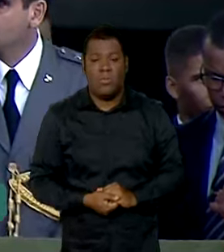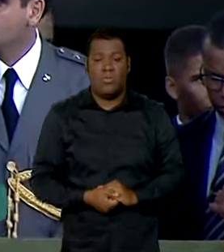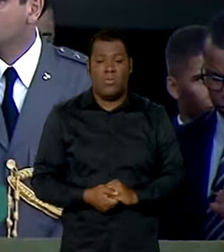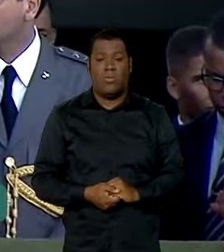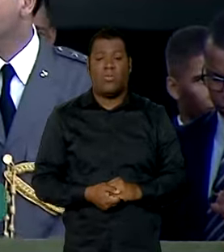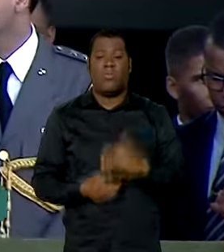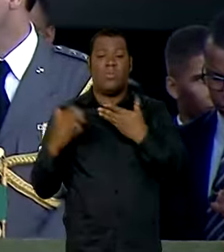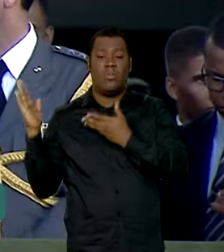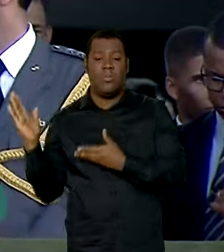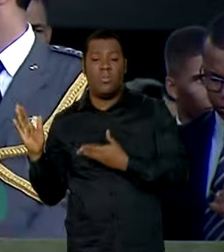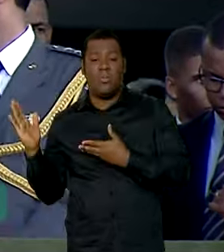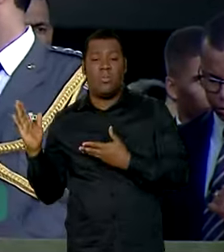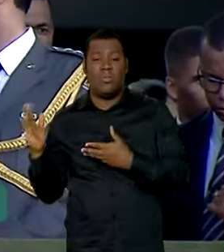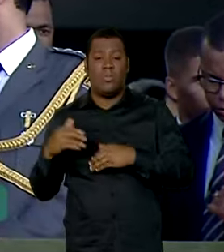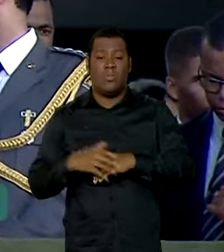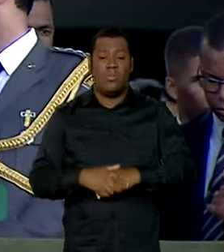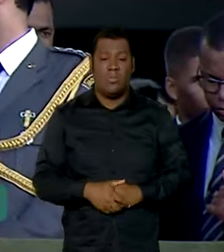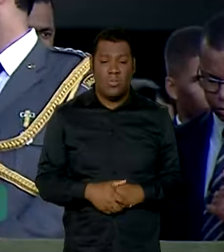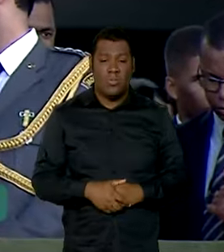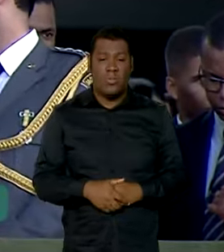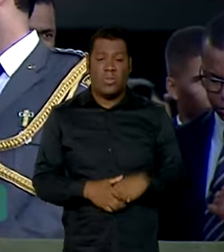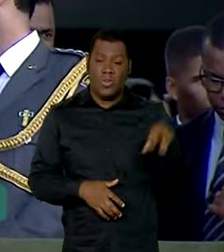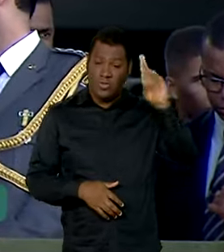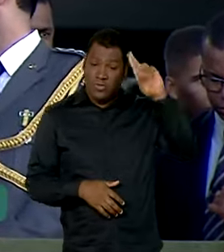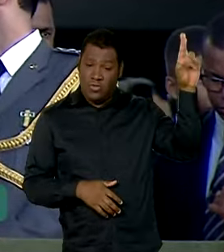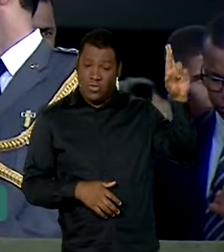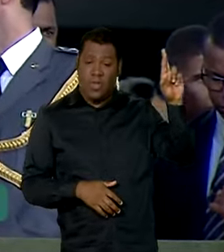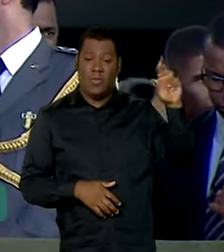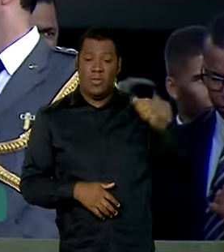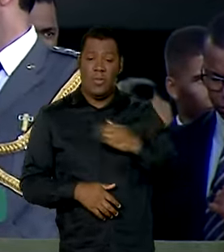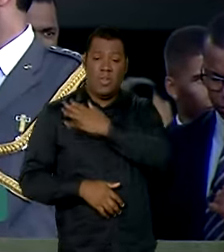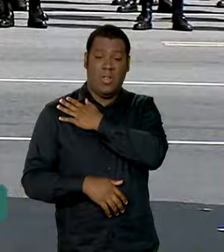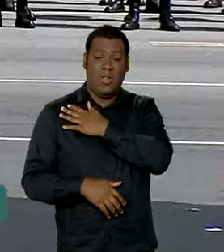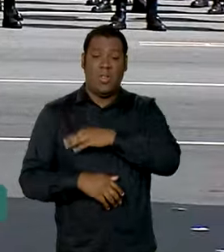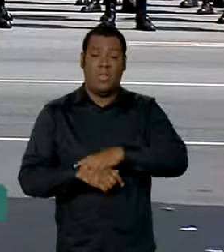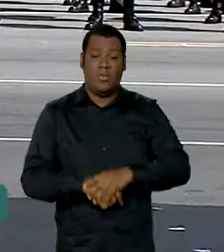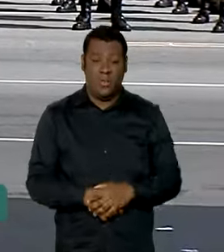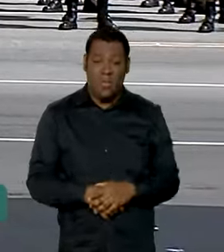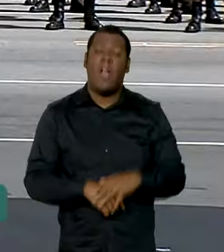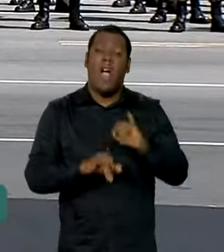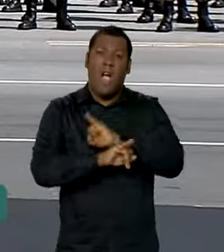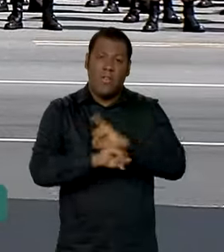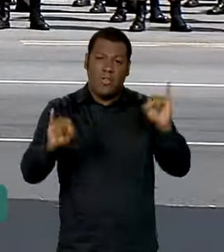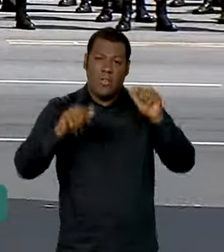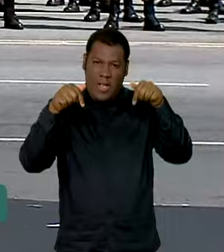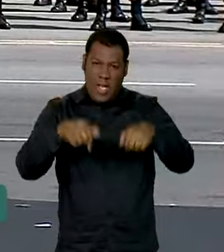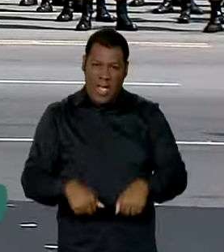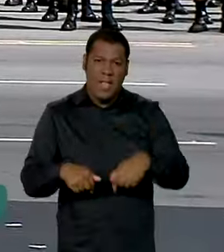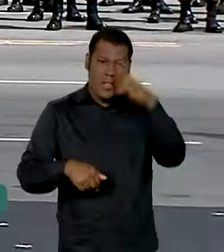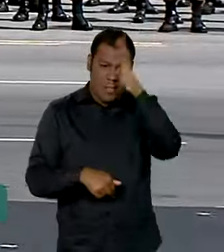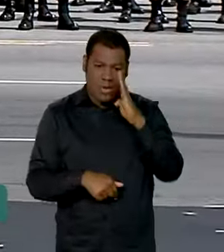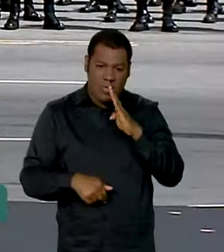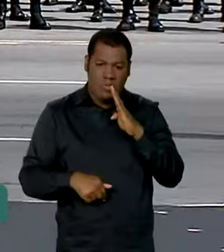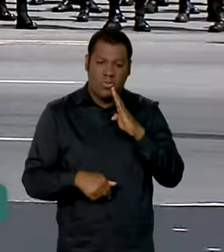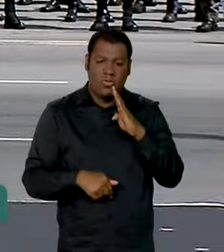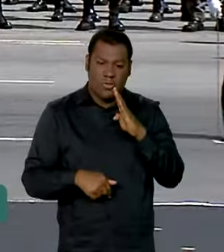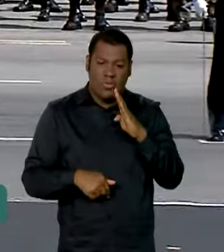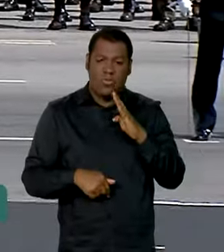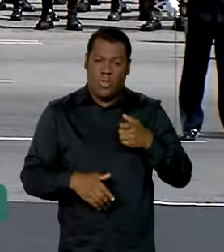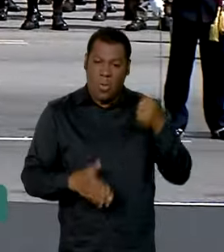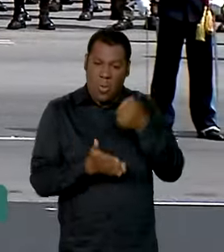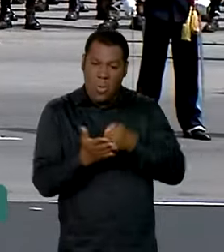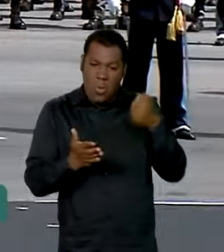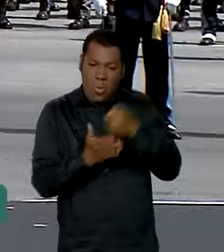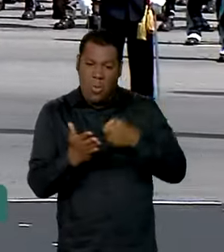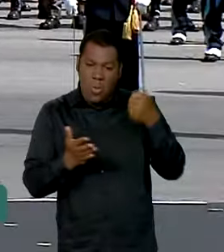Em discurso, o comandante do Exército ressaltou a trajetória de lutas e conquistas das tropas ao longo de mais